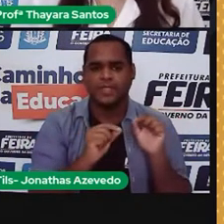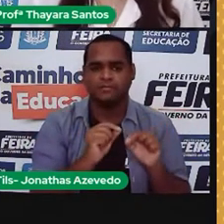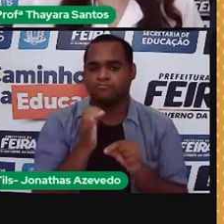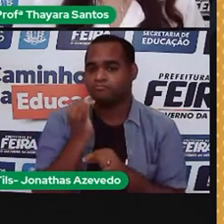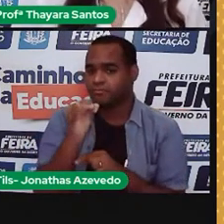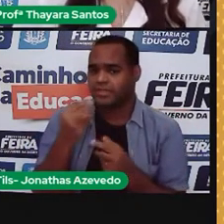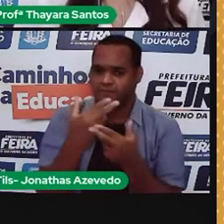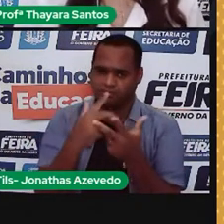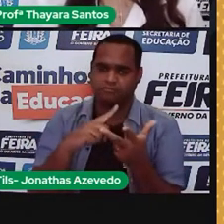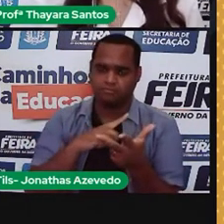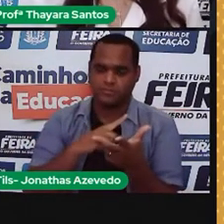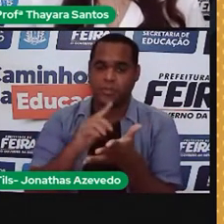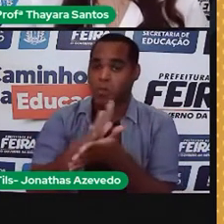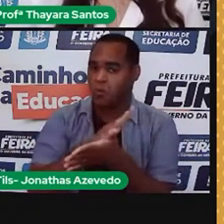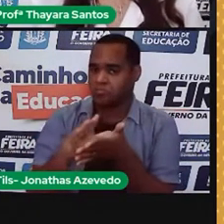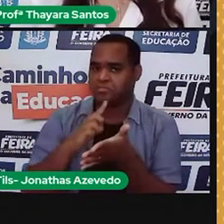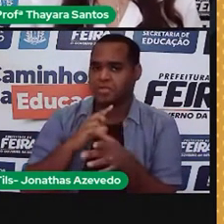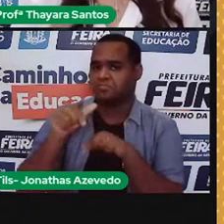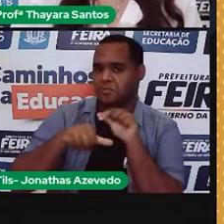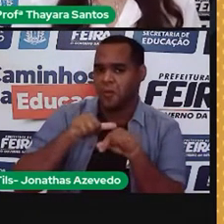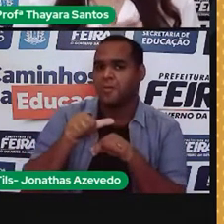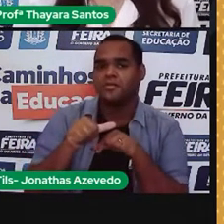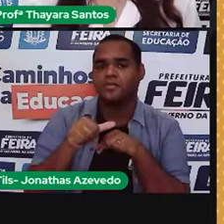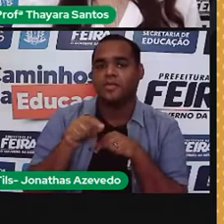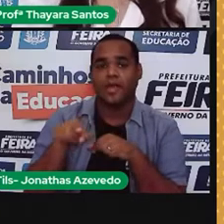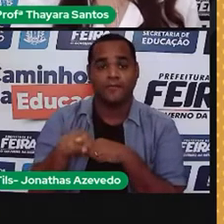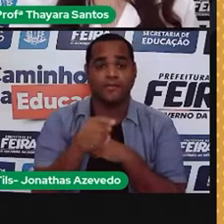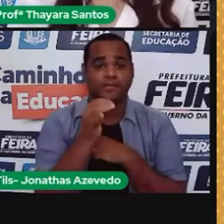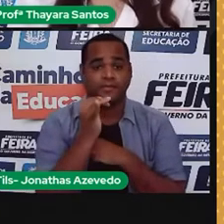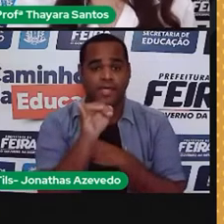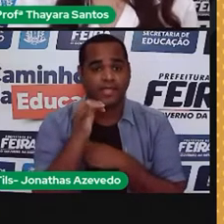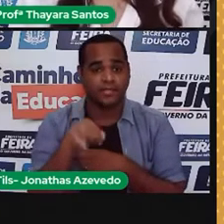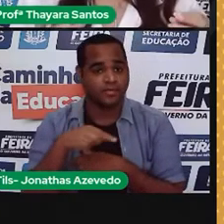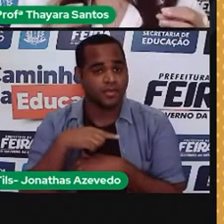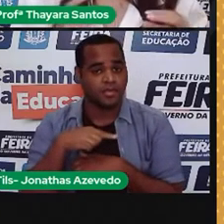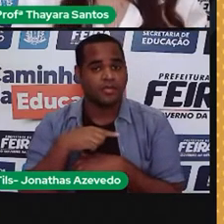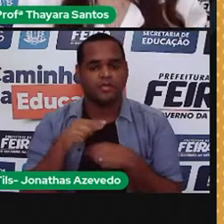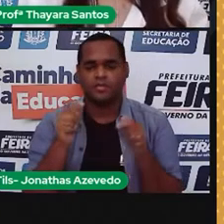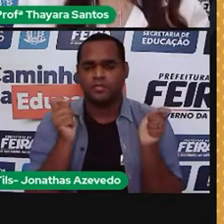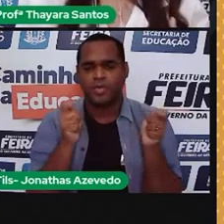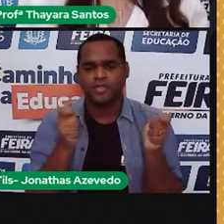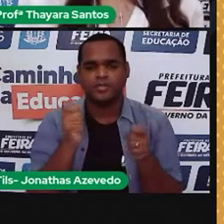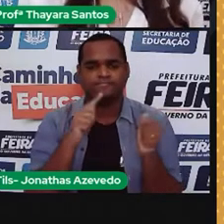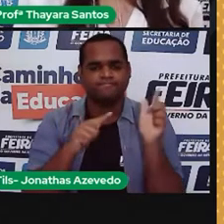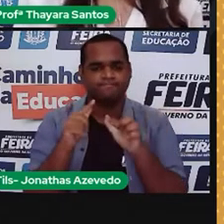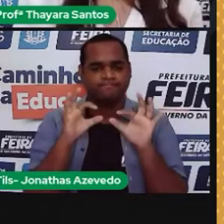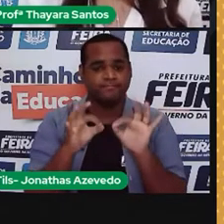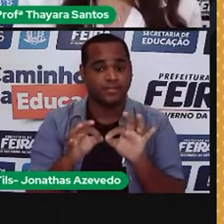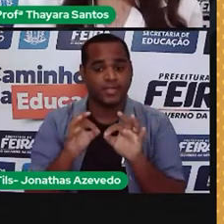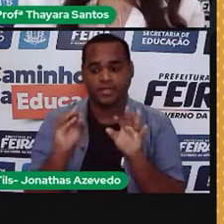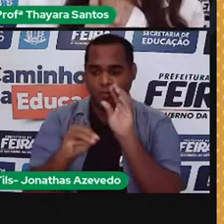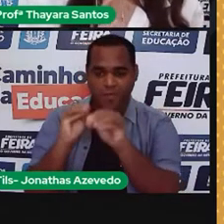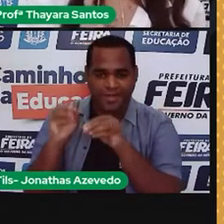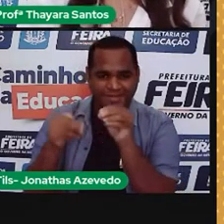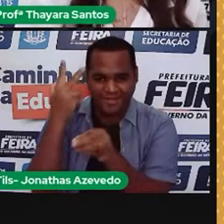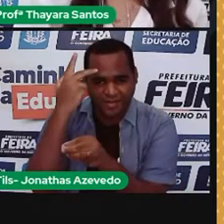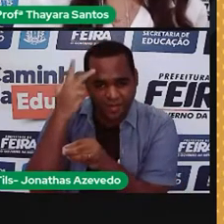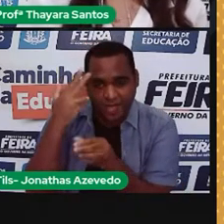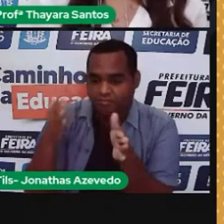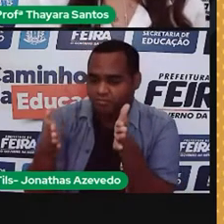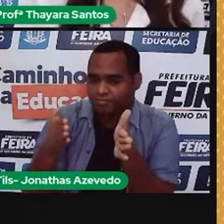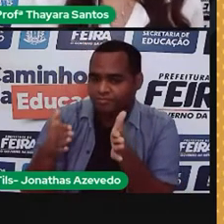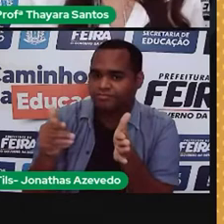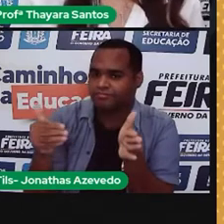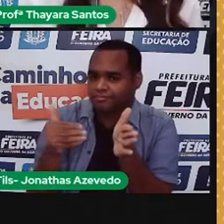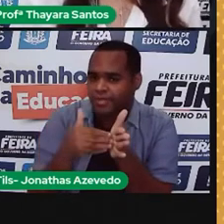energia não renováveis. Enquanto as fontes de energia renováveis, elas conseguem ser repostas naturalmente num curto período